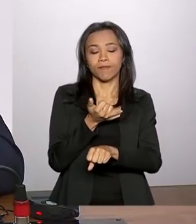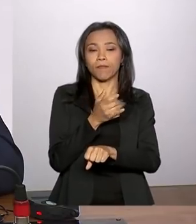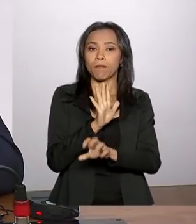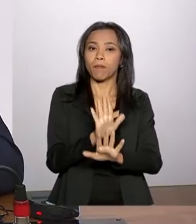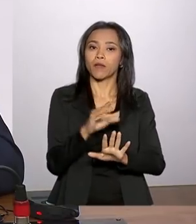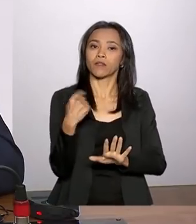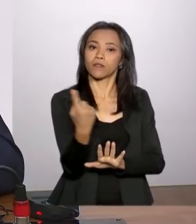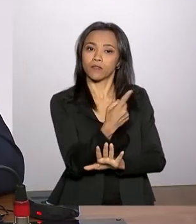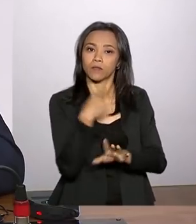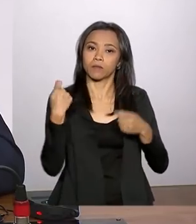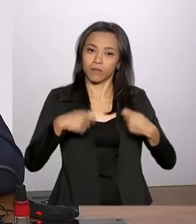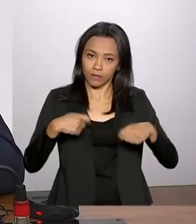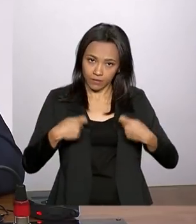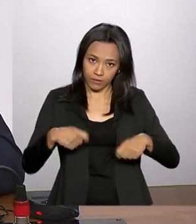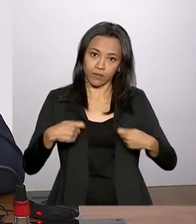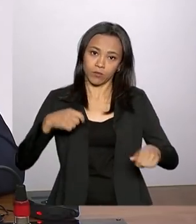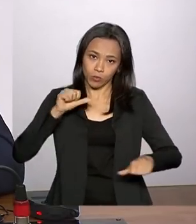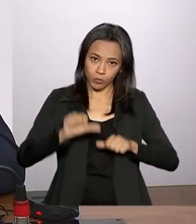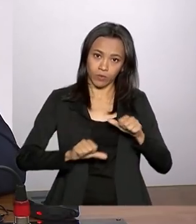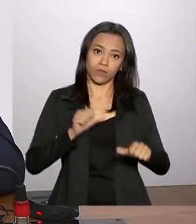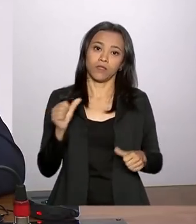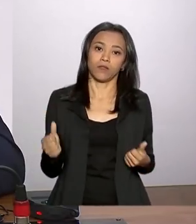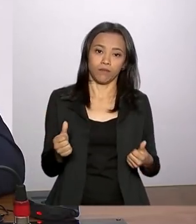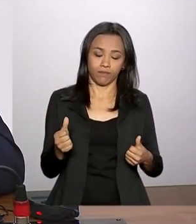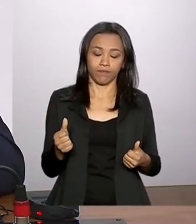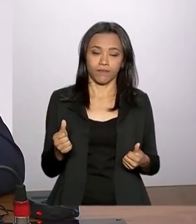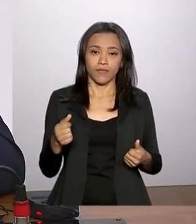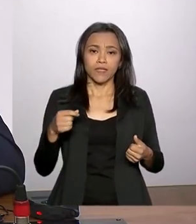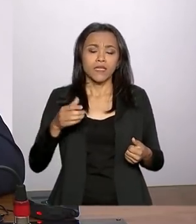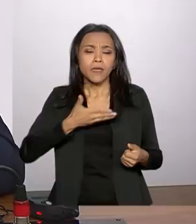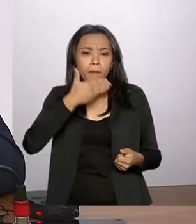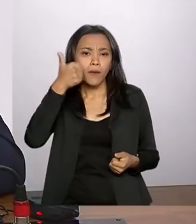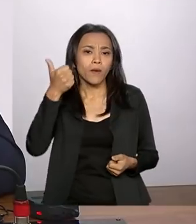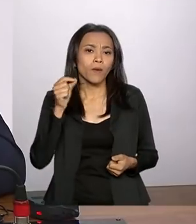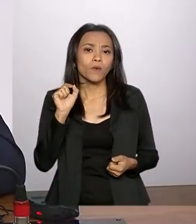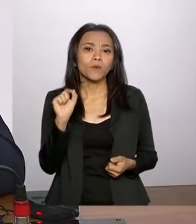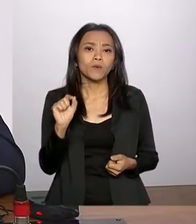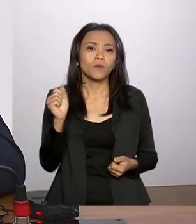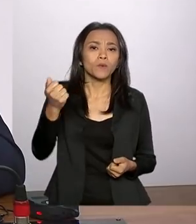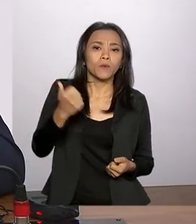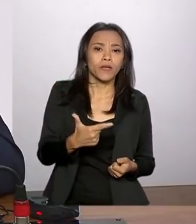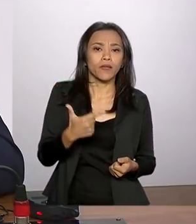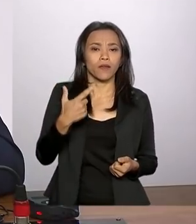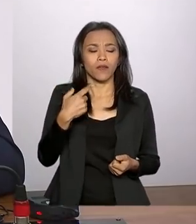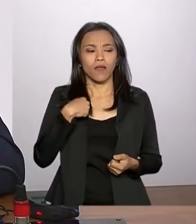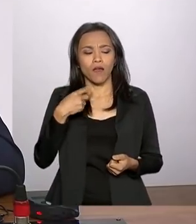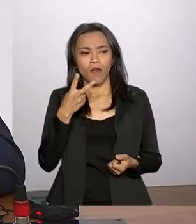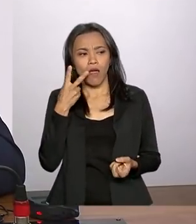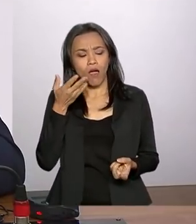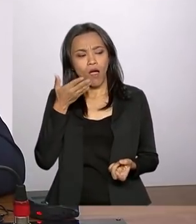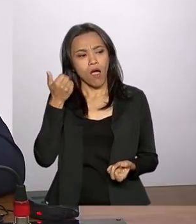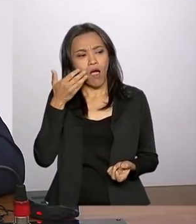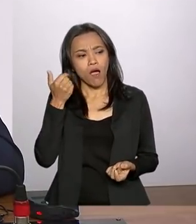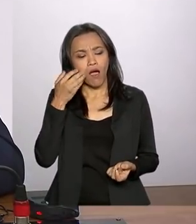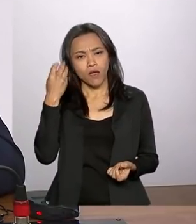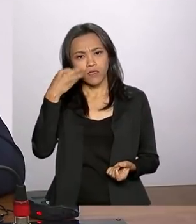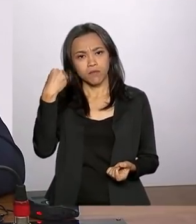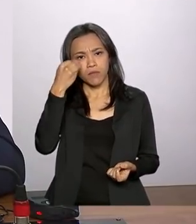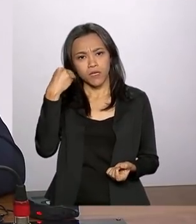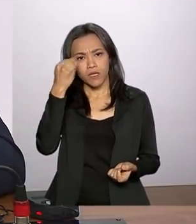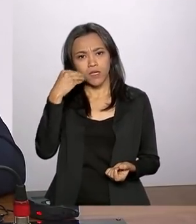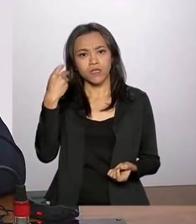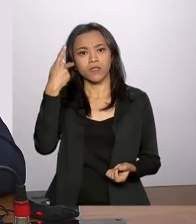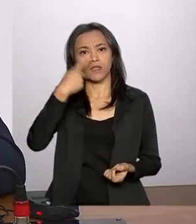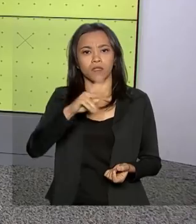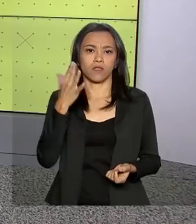precisamos mudar as nossas práticas executivas e nada melhor do que isso, do que ouvir experiência de direito comparado, especialmente